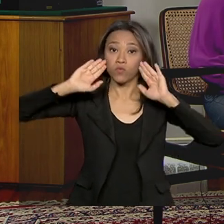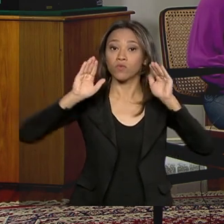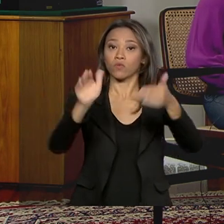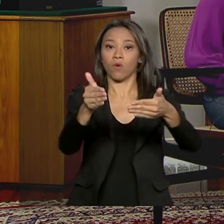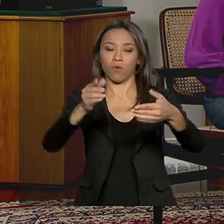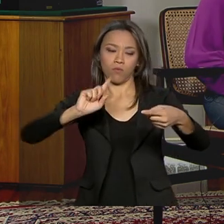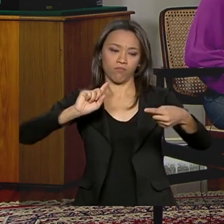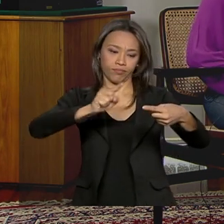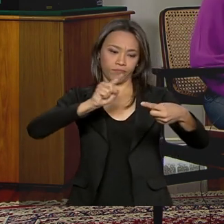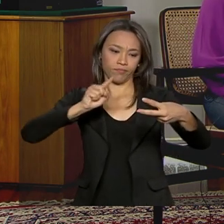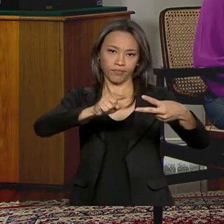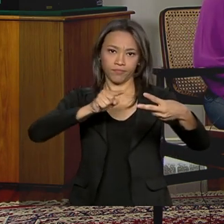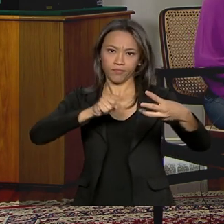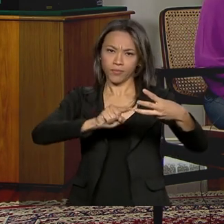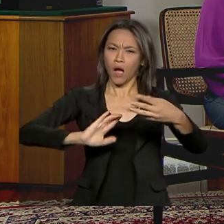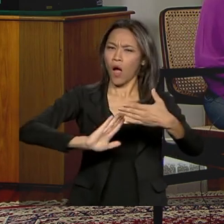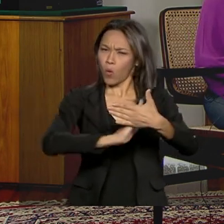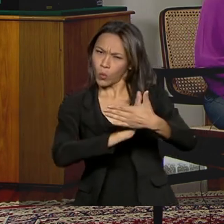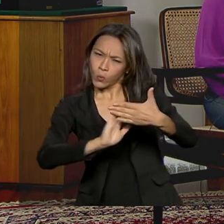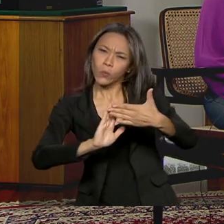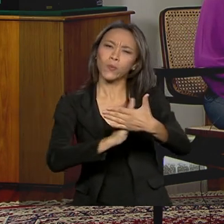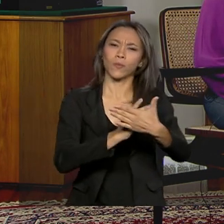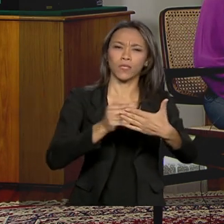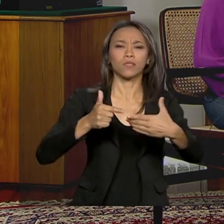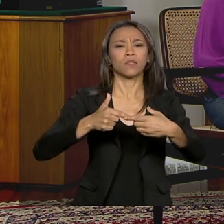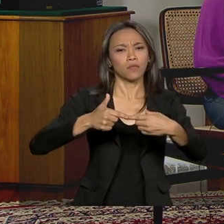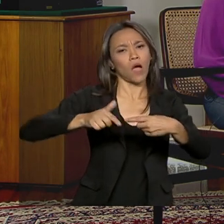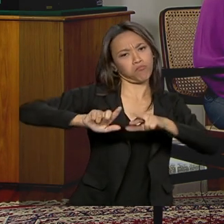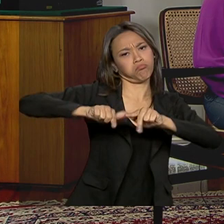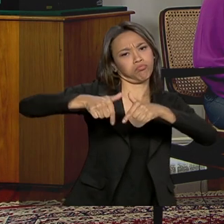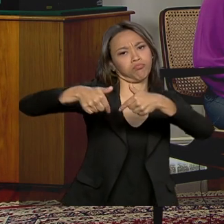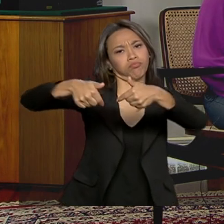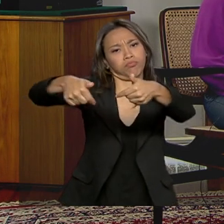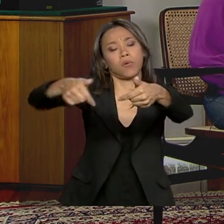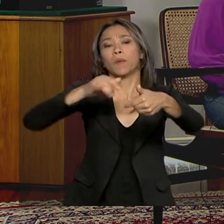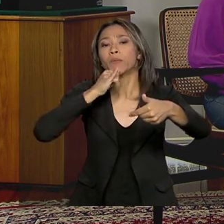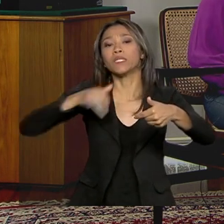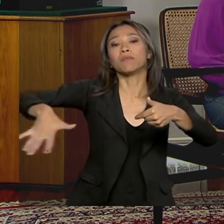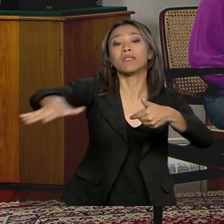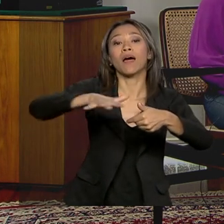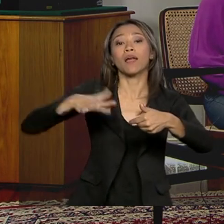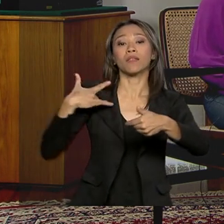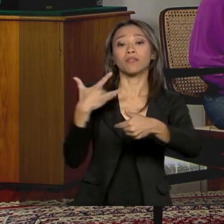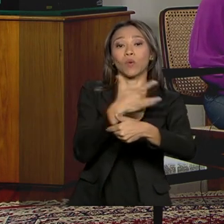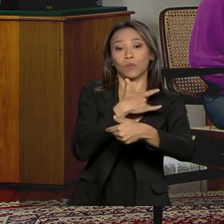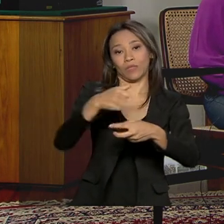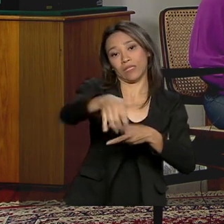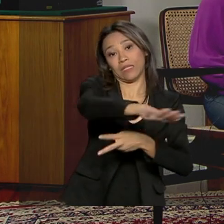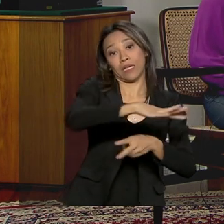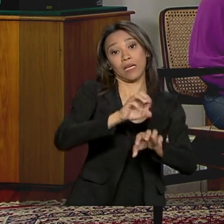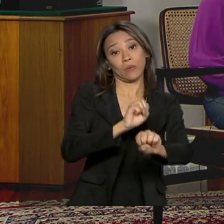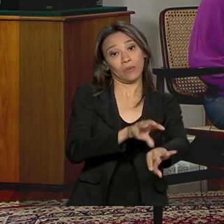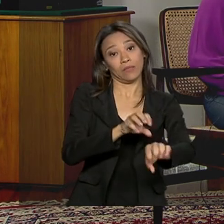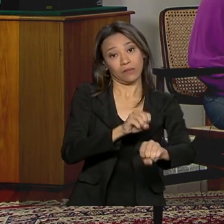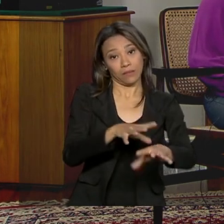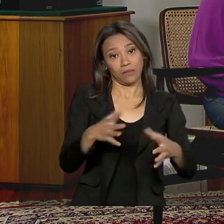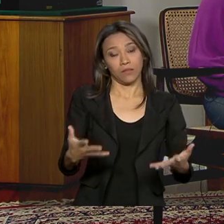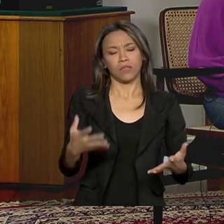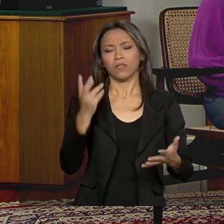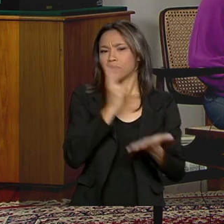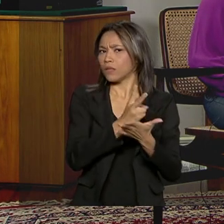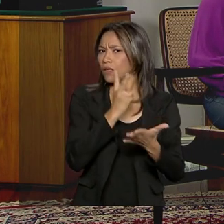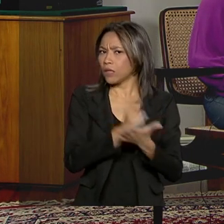Algumas delas ainda estão se desenvolvendo. É o caso, por exemplo, da educação e da saúde. Desde o primeiro momento, ele